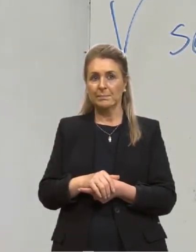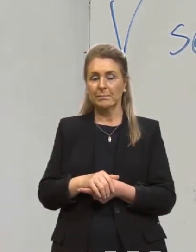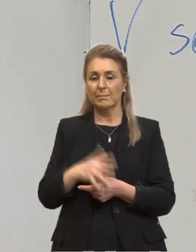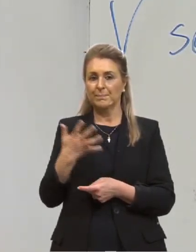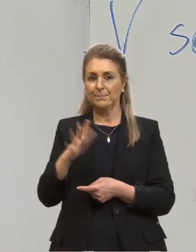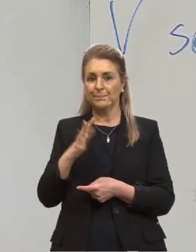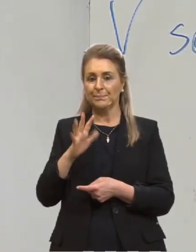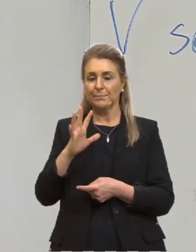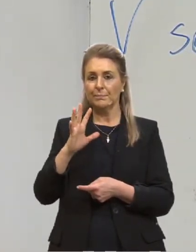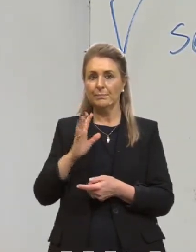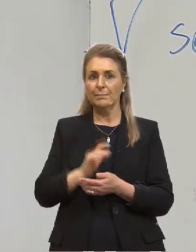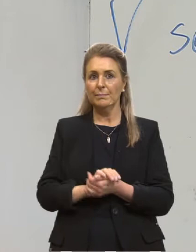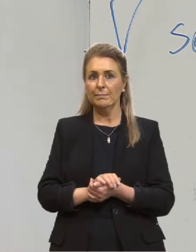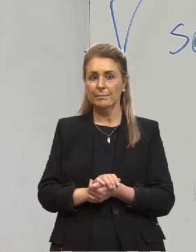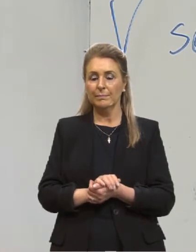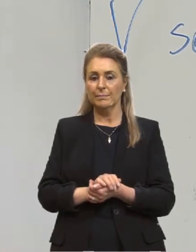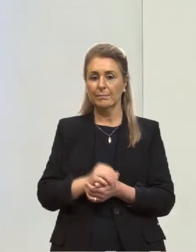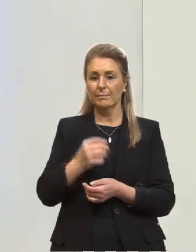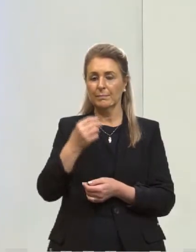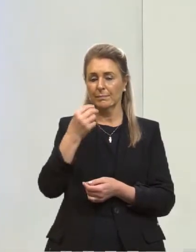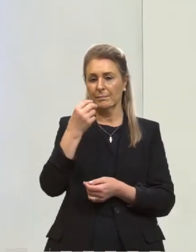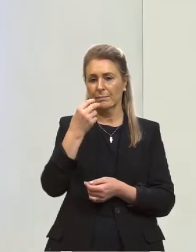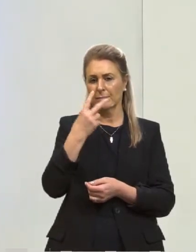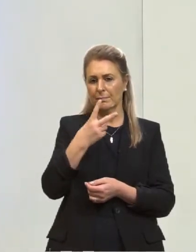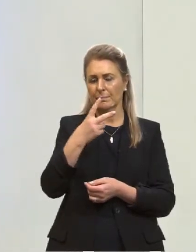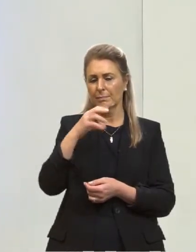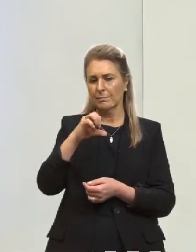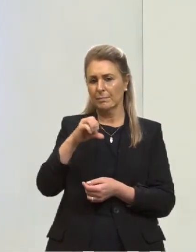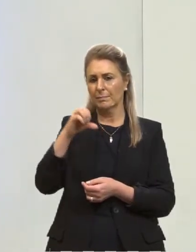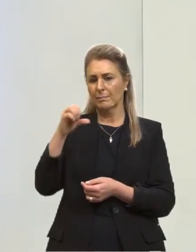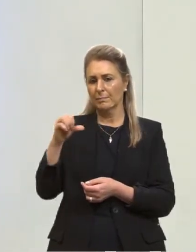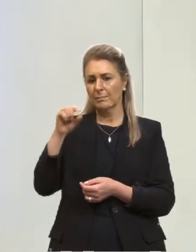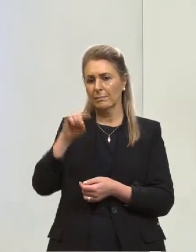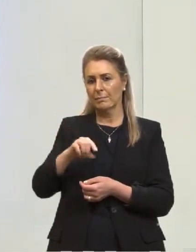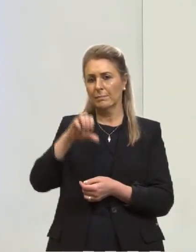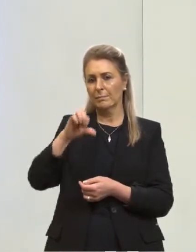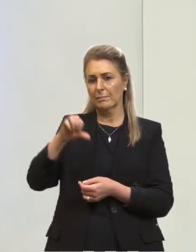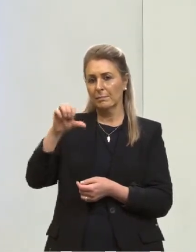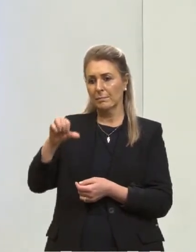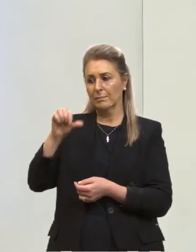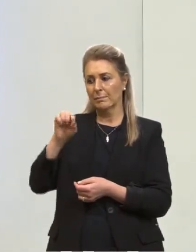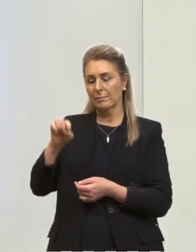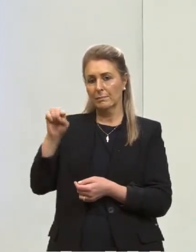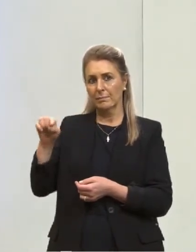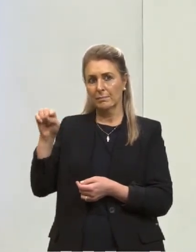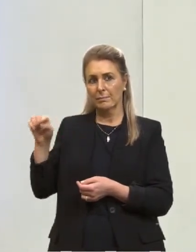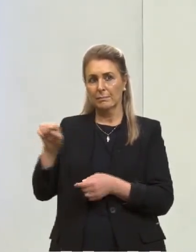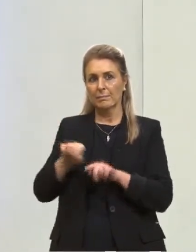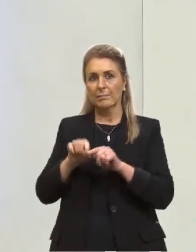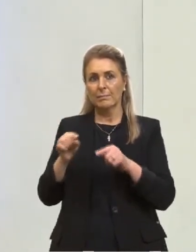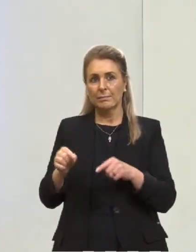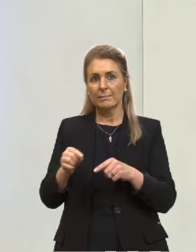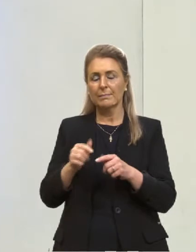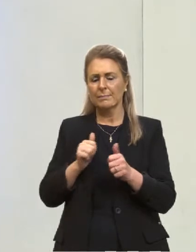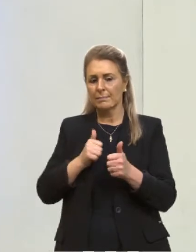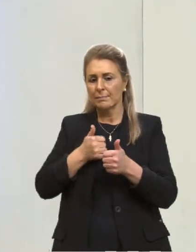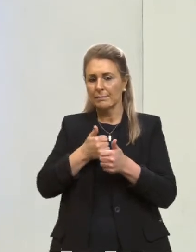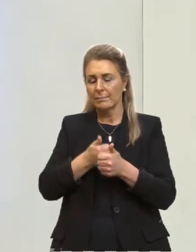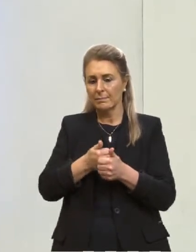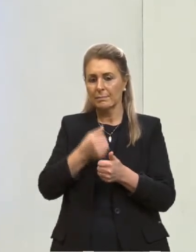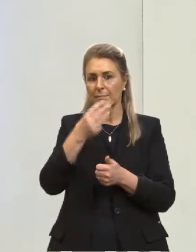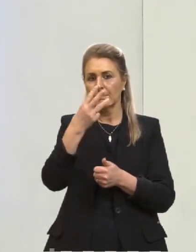aproximadamente, é 299 ponto 99, enfim, mas a gente aproxima